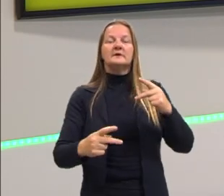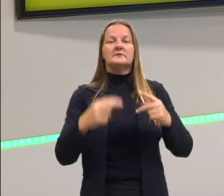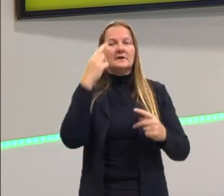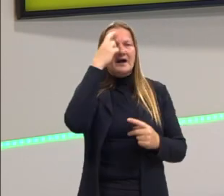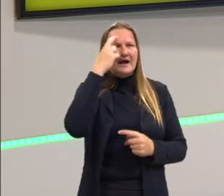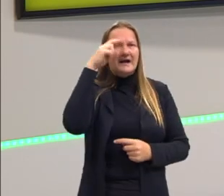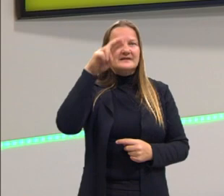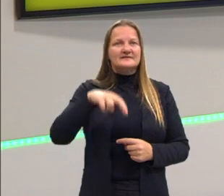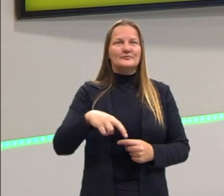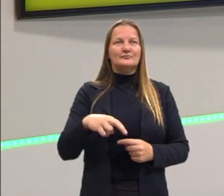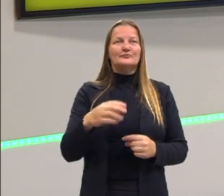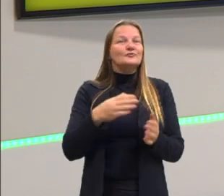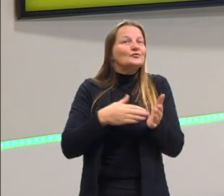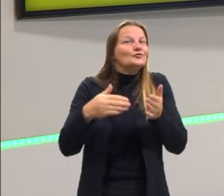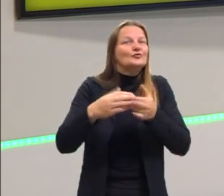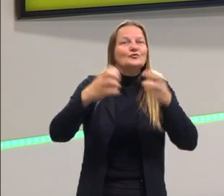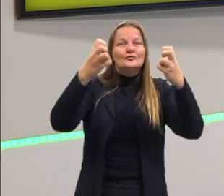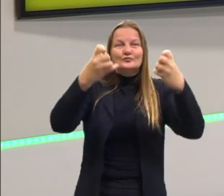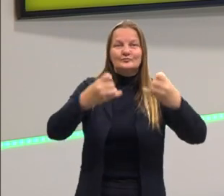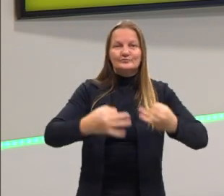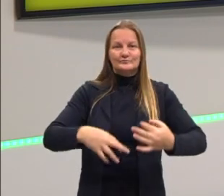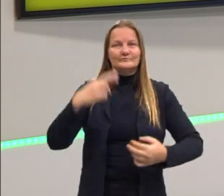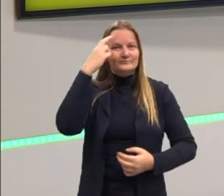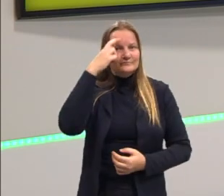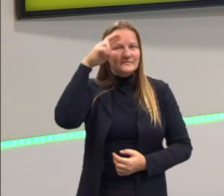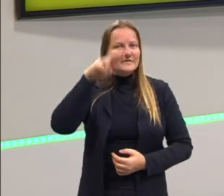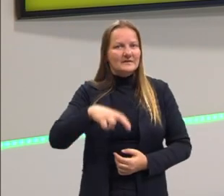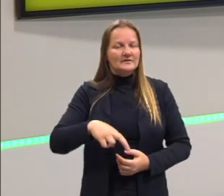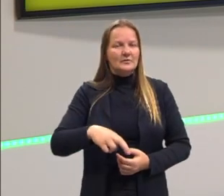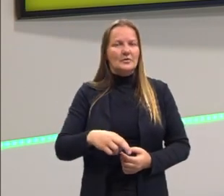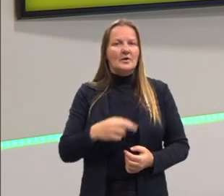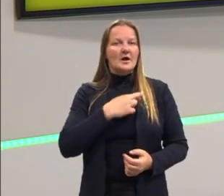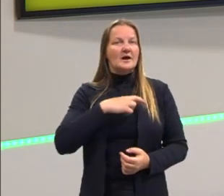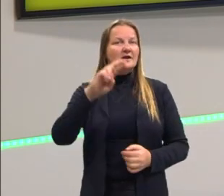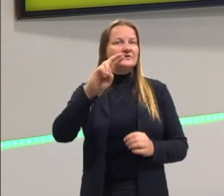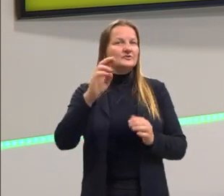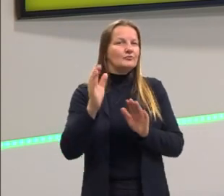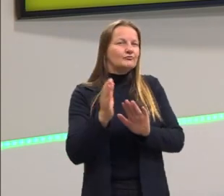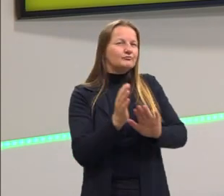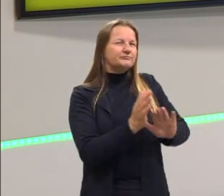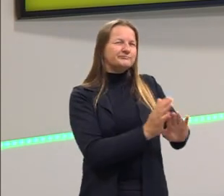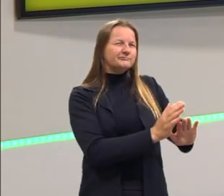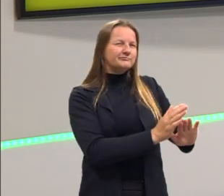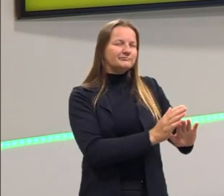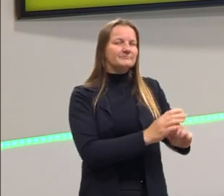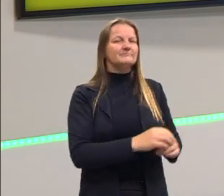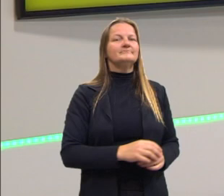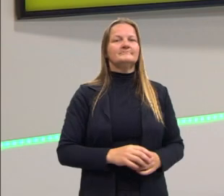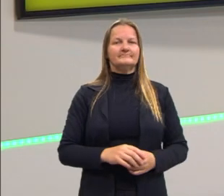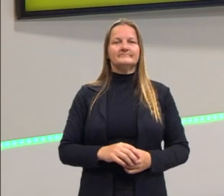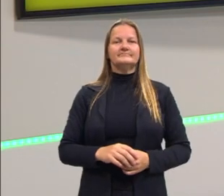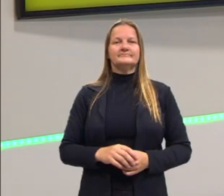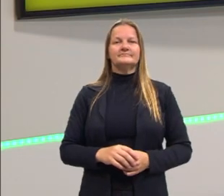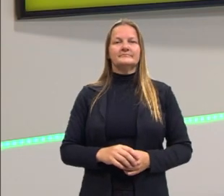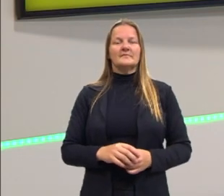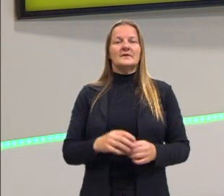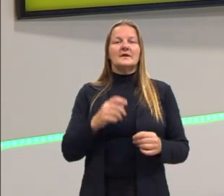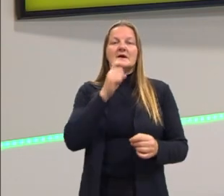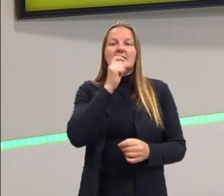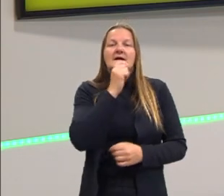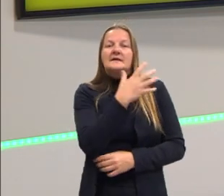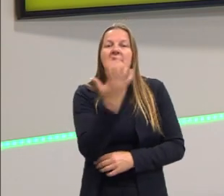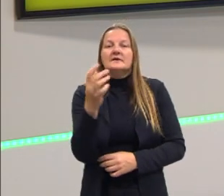razão. E aí, pela razão, eles acabam tirando a religião dos centros das atenções. Sempre em harmonia com a natureza